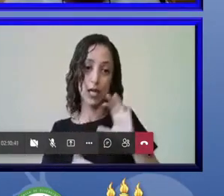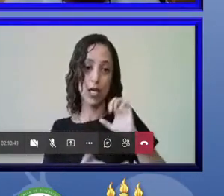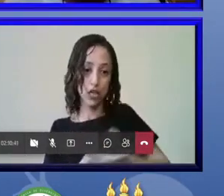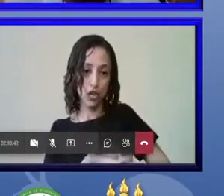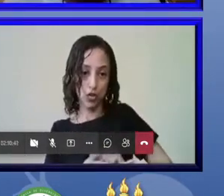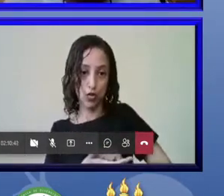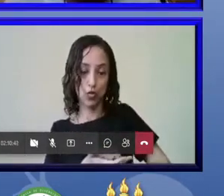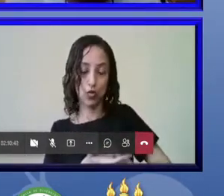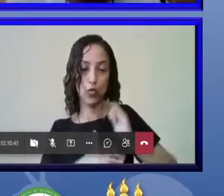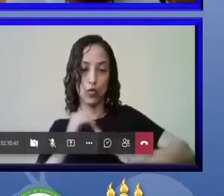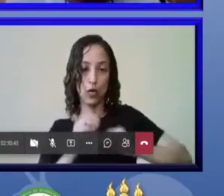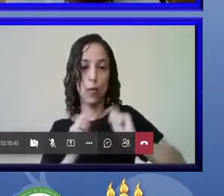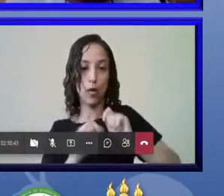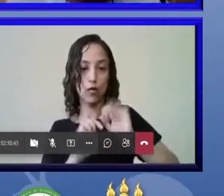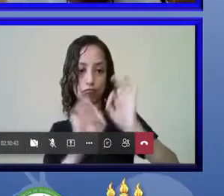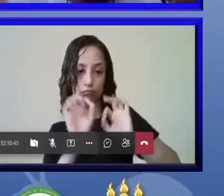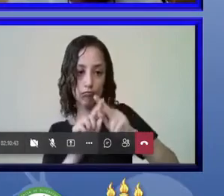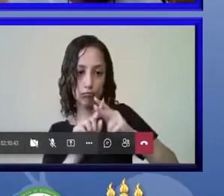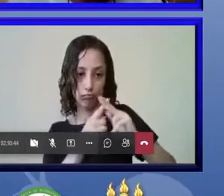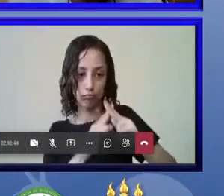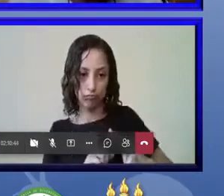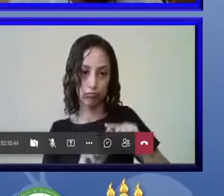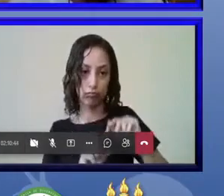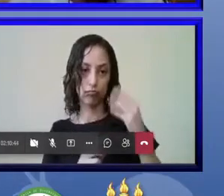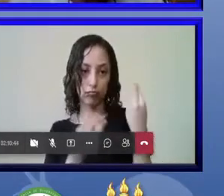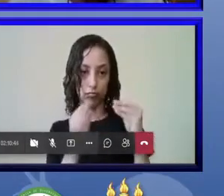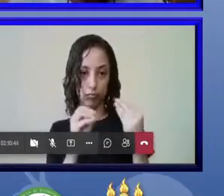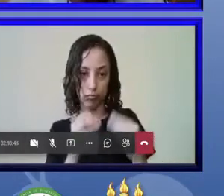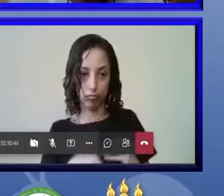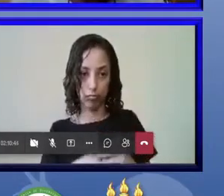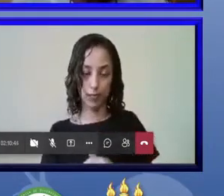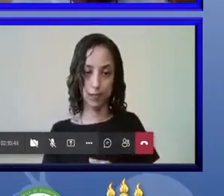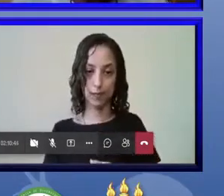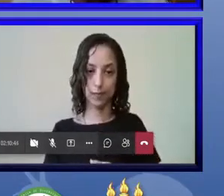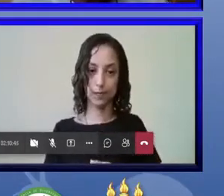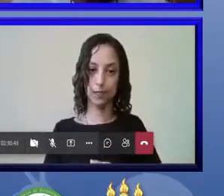para fazer alterações. Próximo.